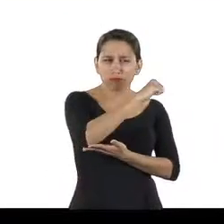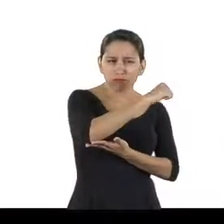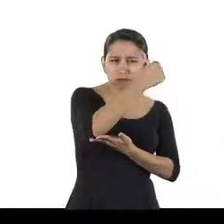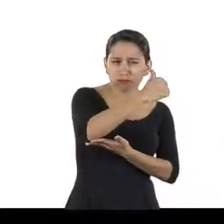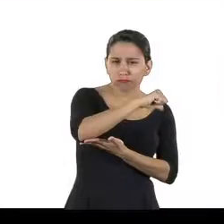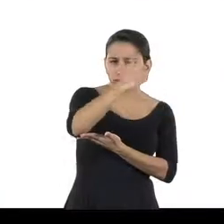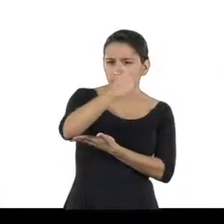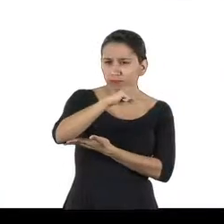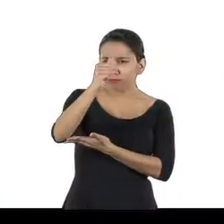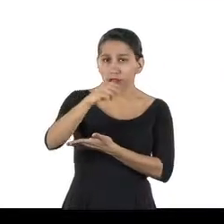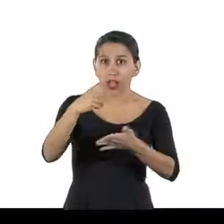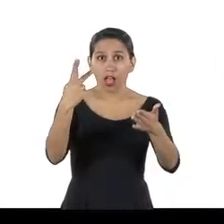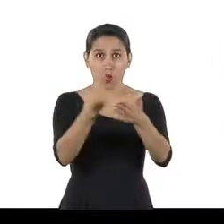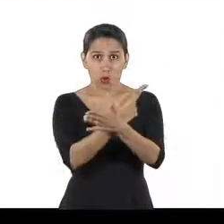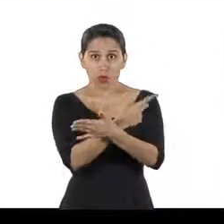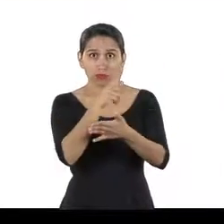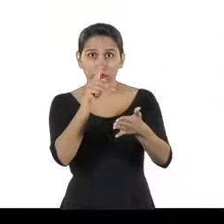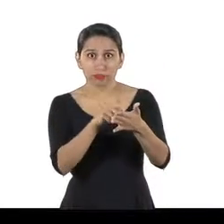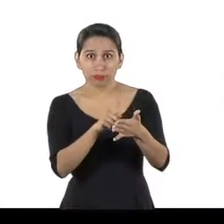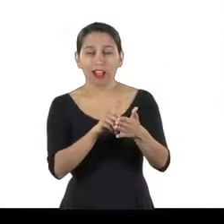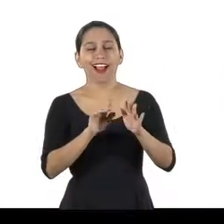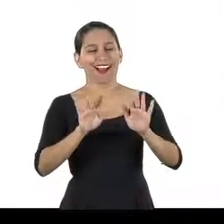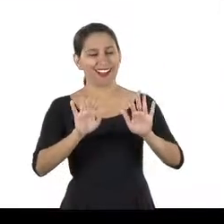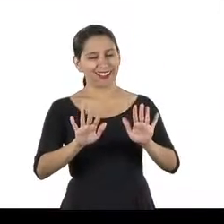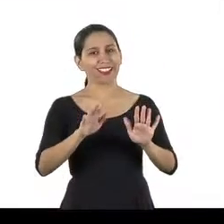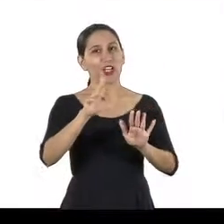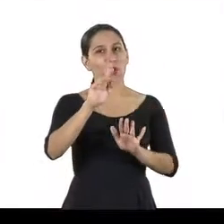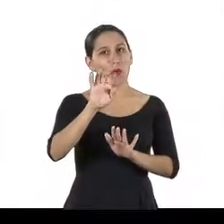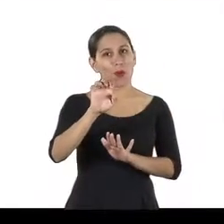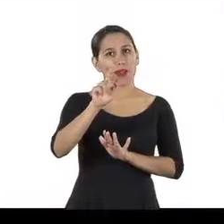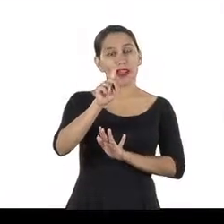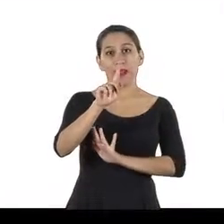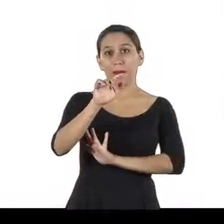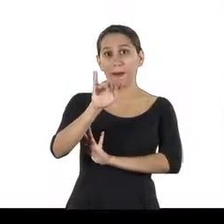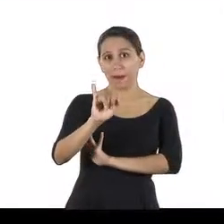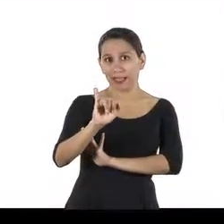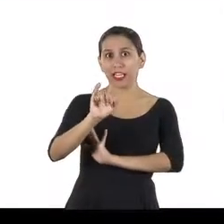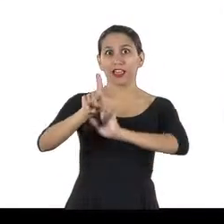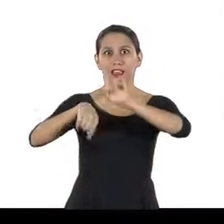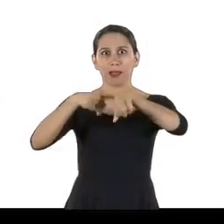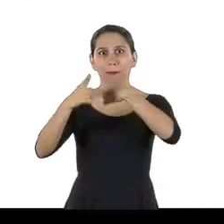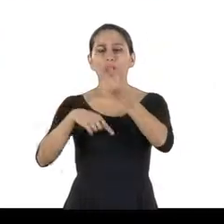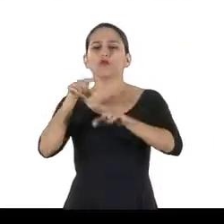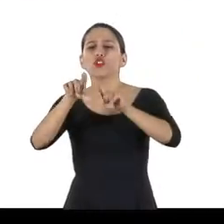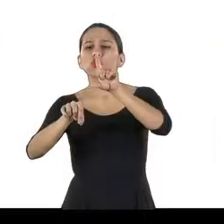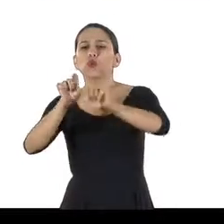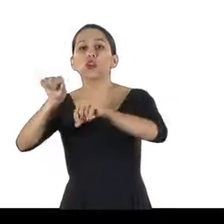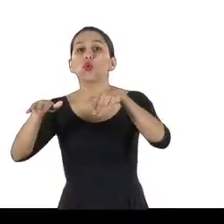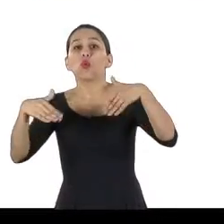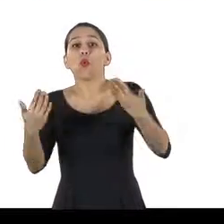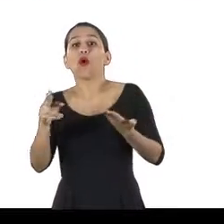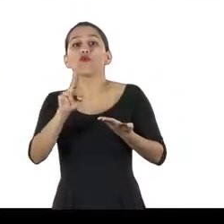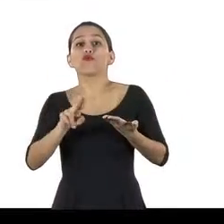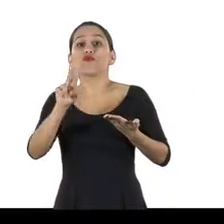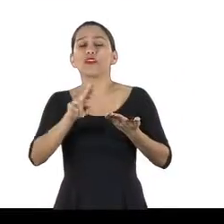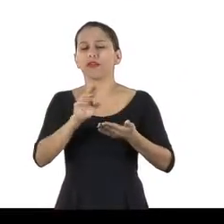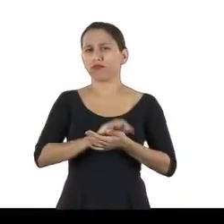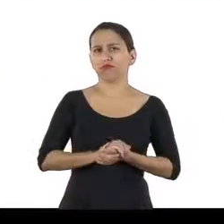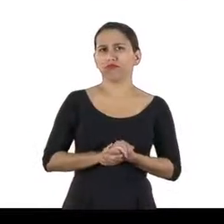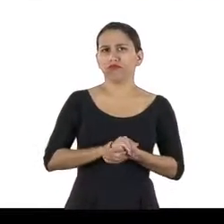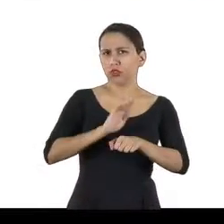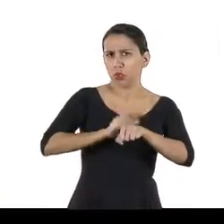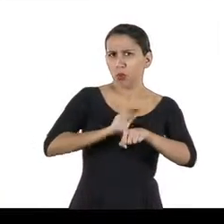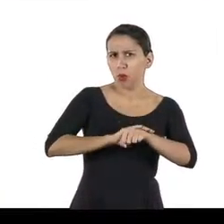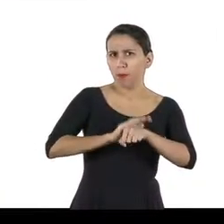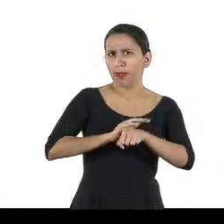todos os equipamentos de proteção individual, os EPIs que devem ser utilizados, são definidos. Na mineração, os mais comuns são